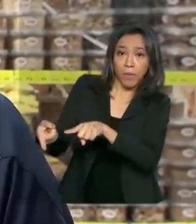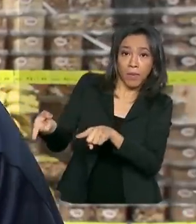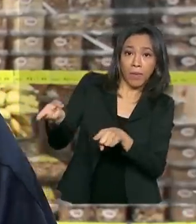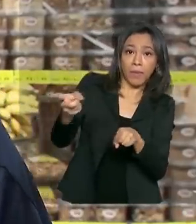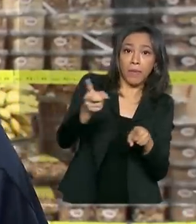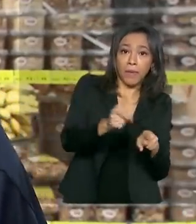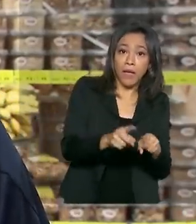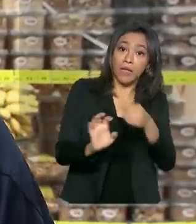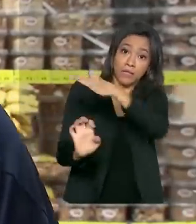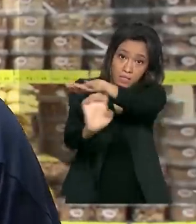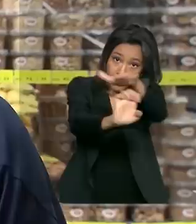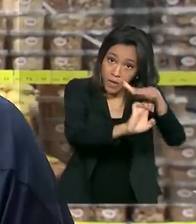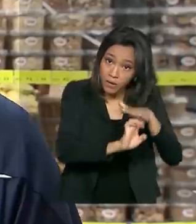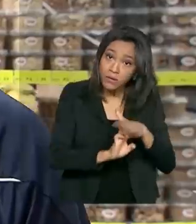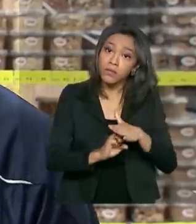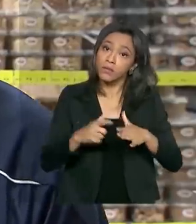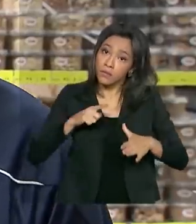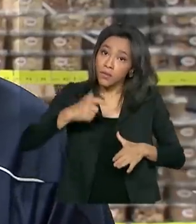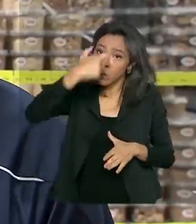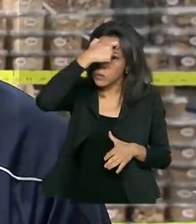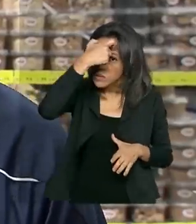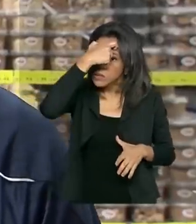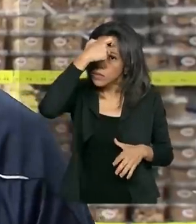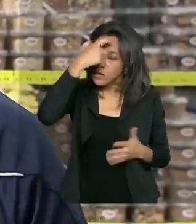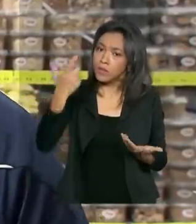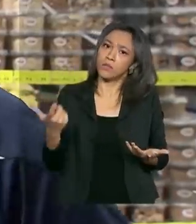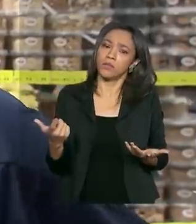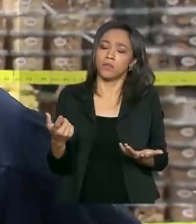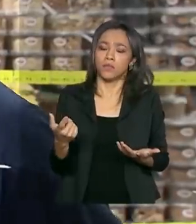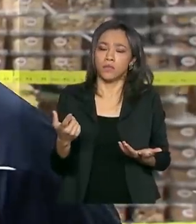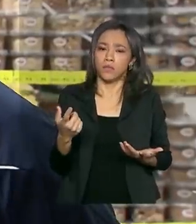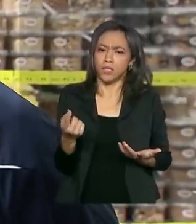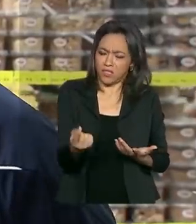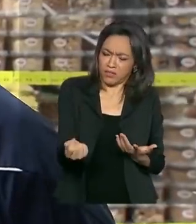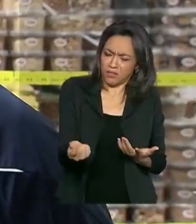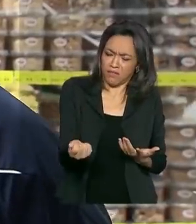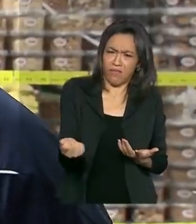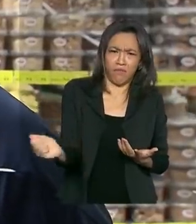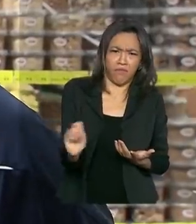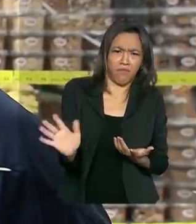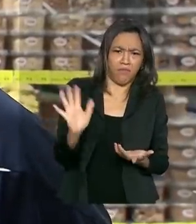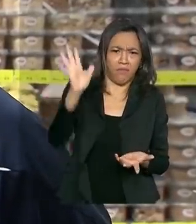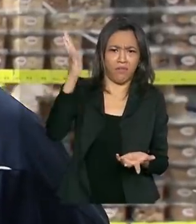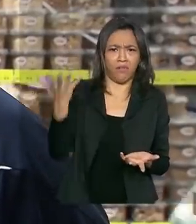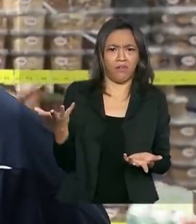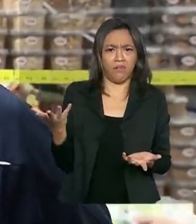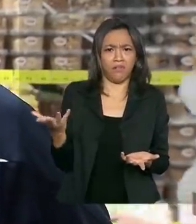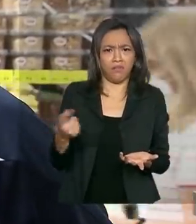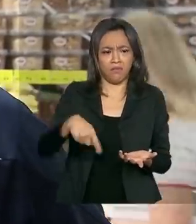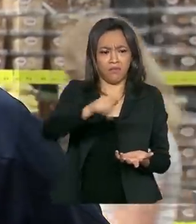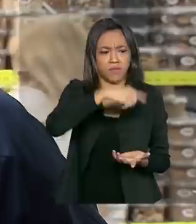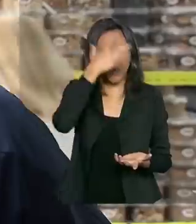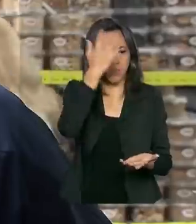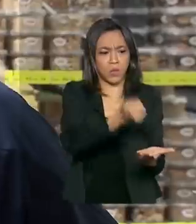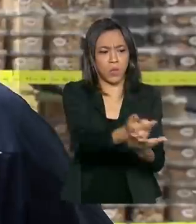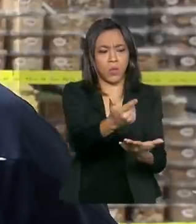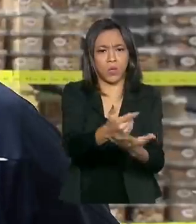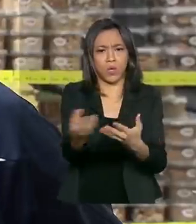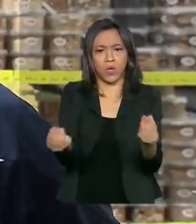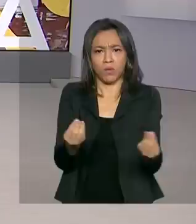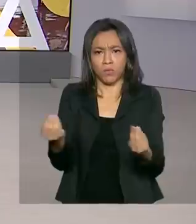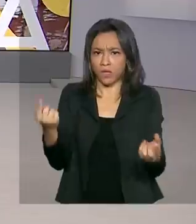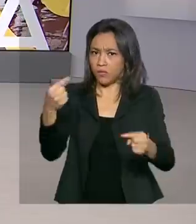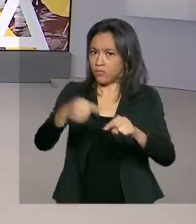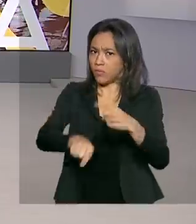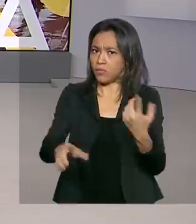conscientizar e não repassar ou cobrar um preço fora da realidade.